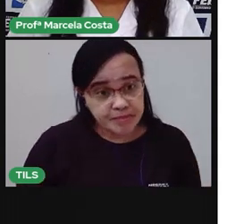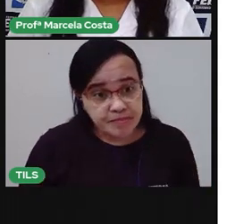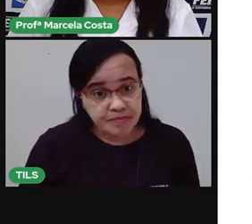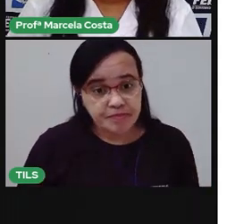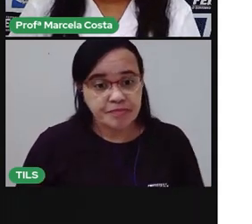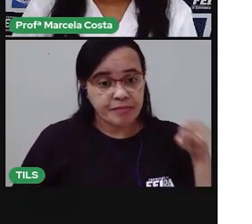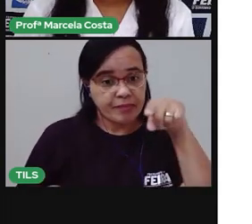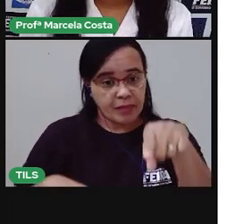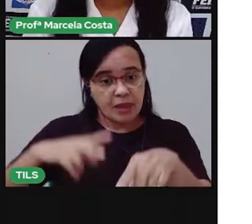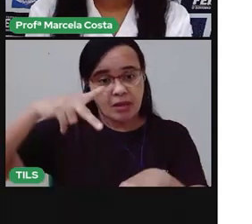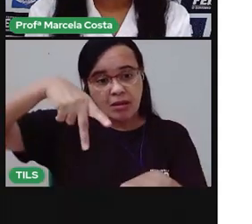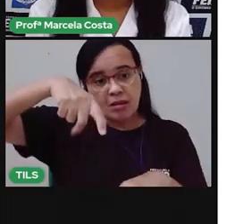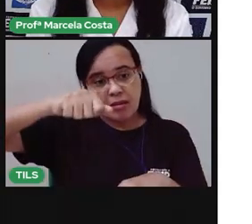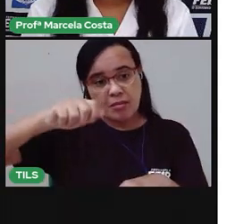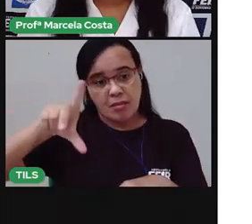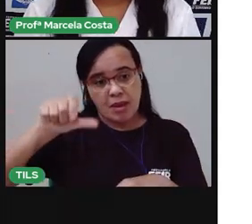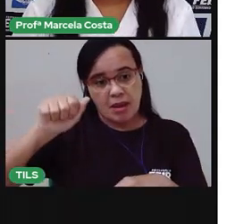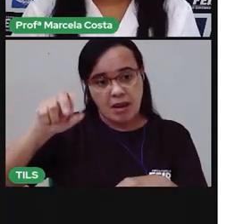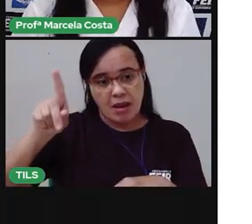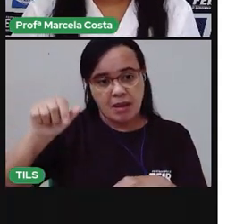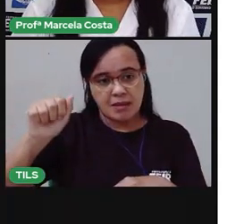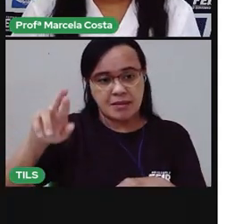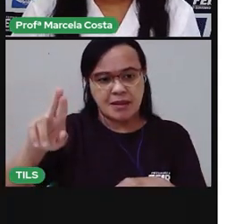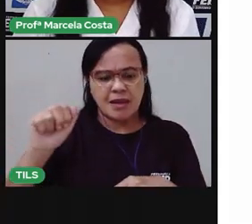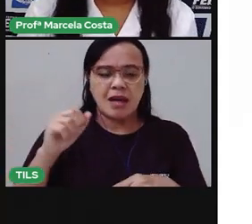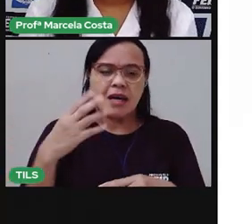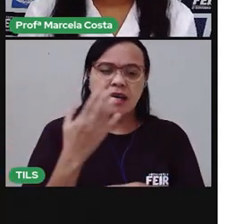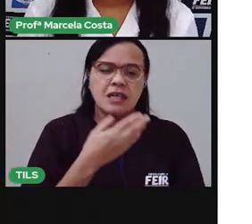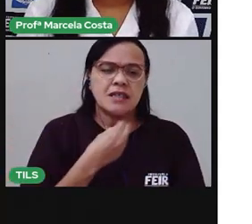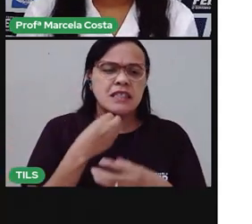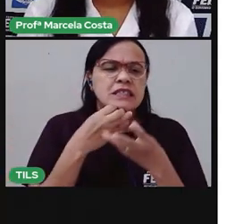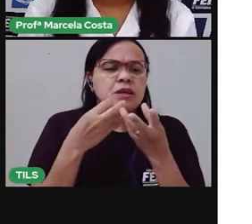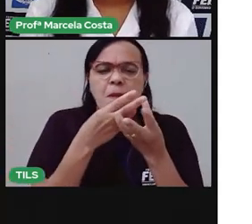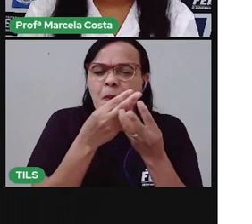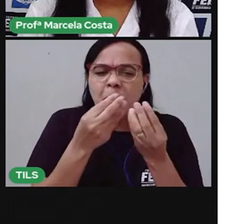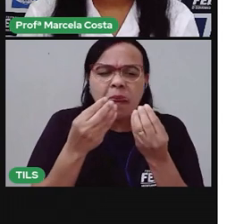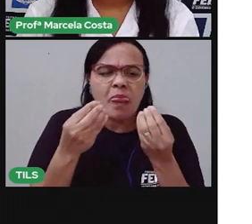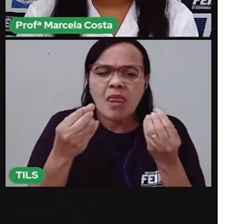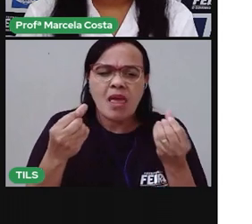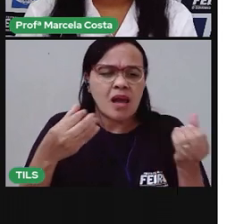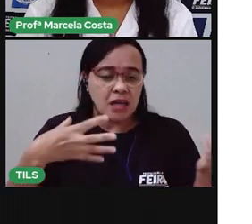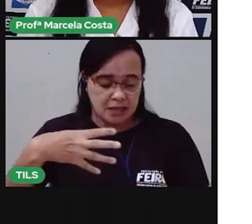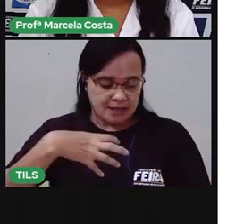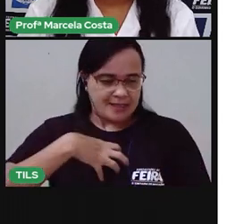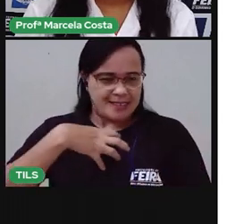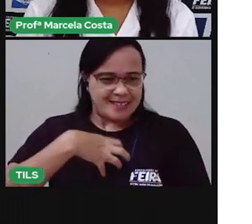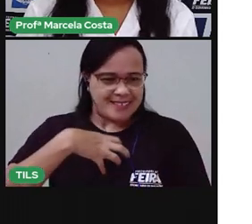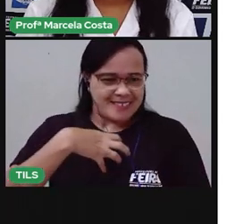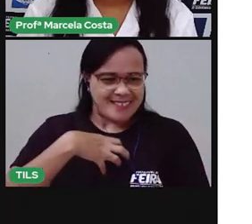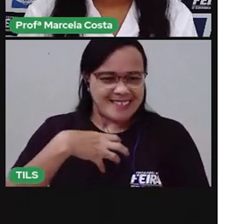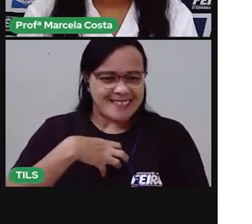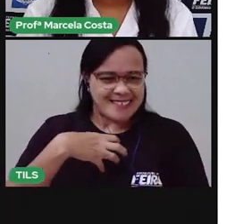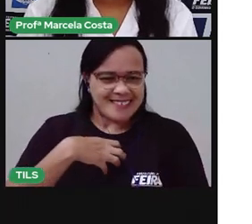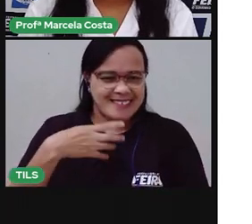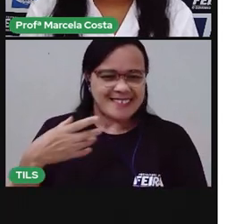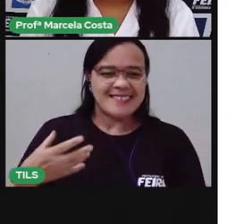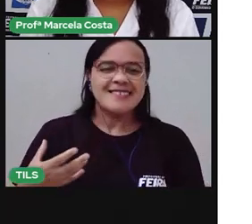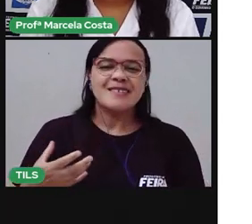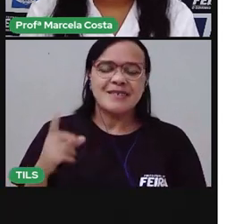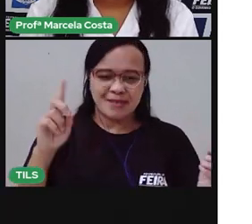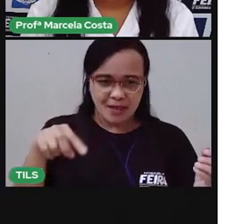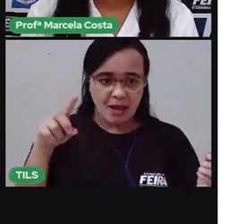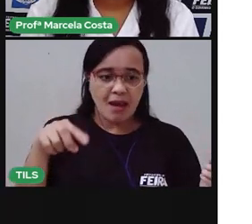sentir os sabores das coisas. Como eu falei, o órgão que está servindo como